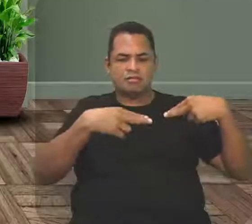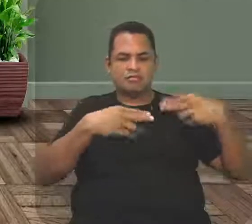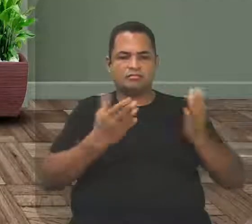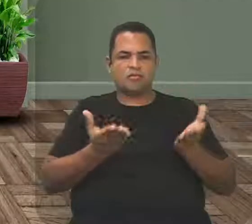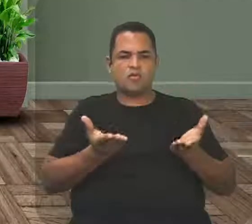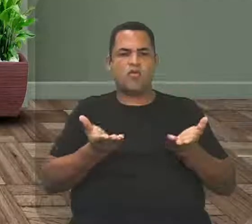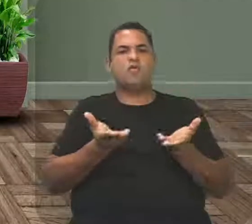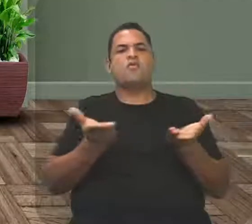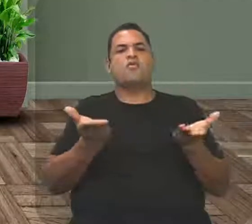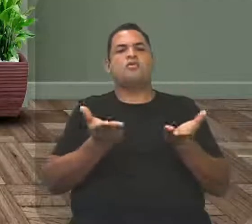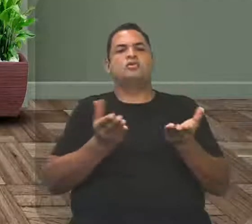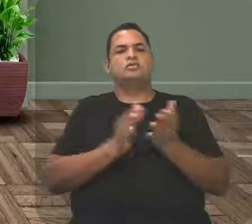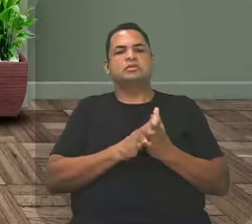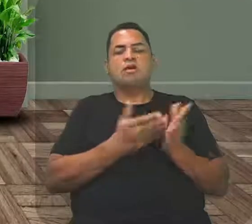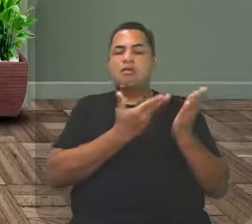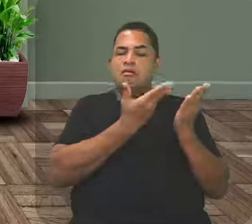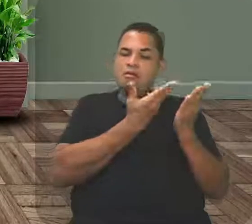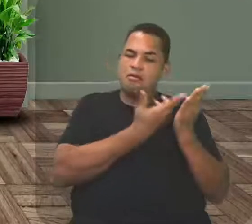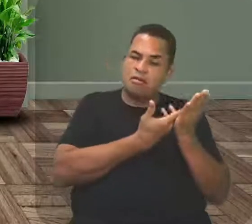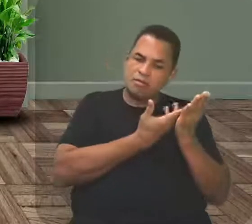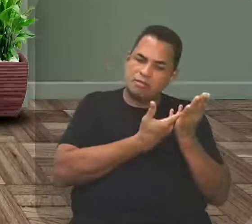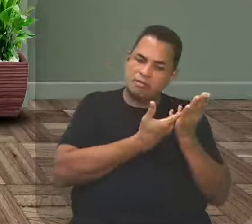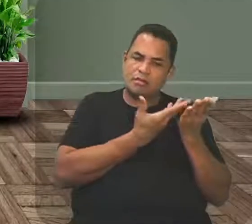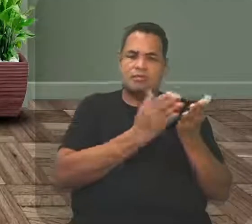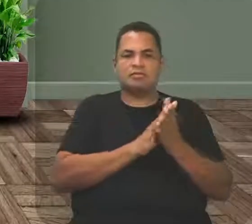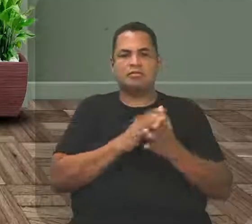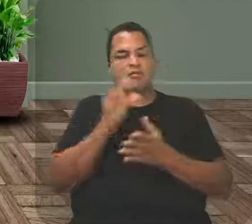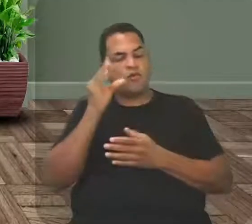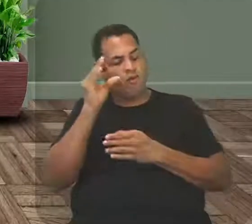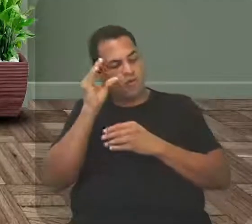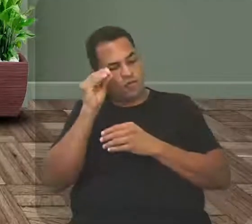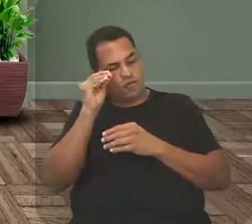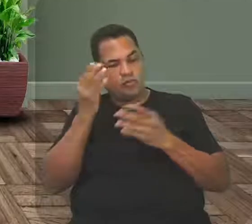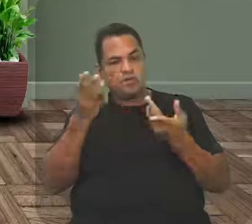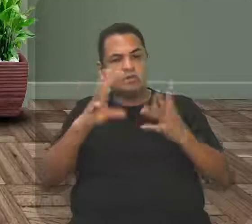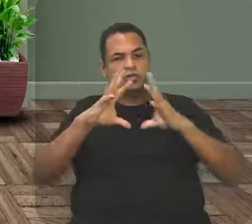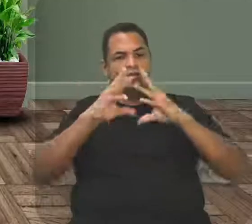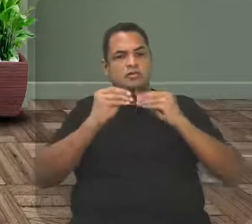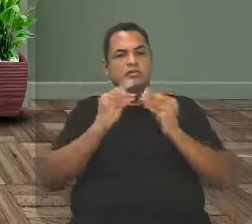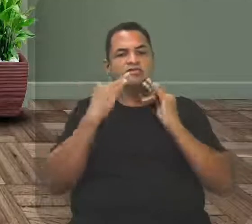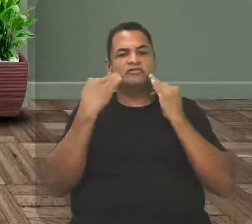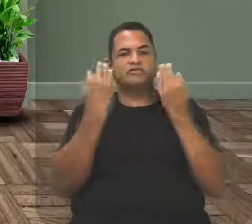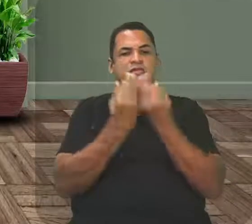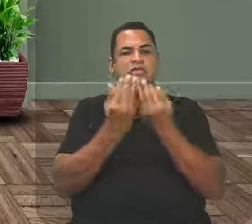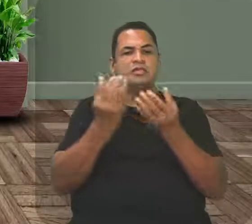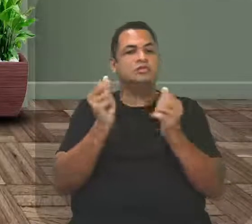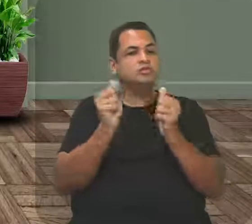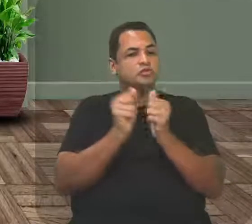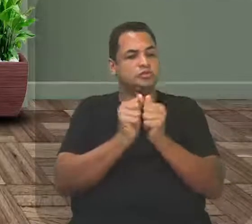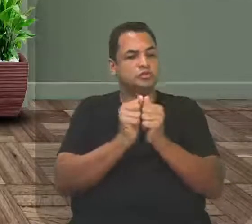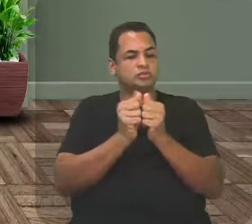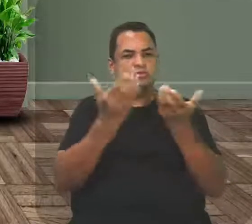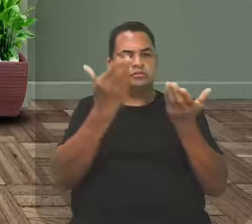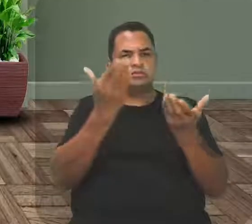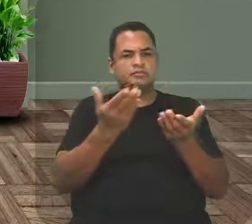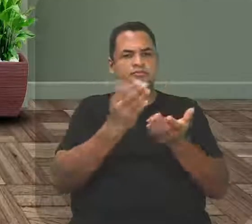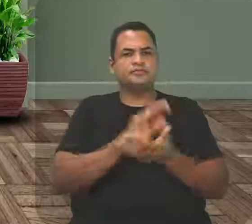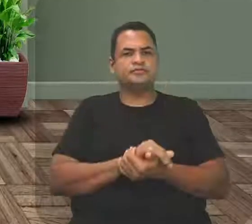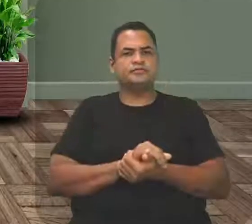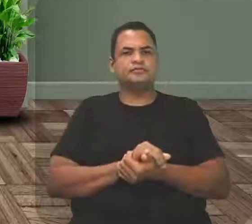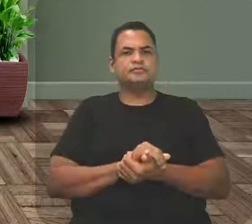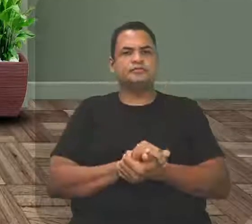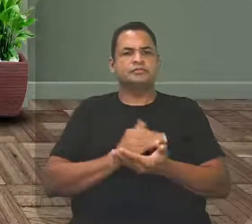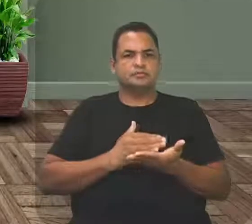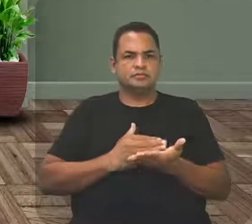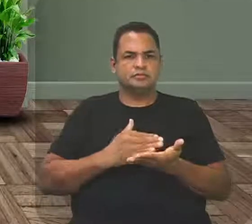todo mundo se deleite, descanse. E é toda a família que está lá. Beleza? Então aí, nesse caso, nós vamos